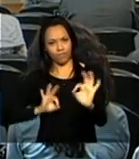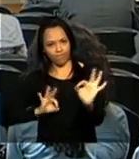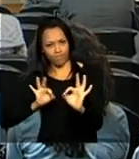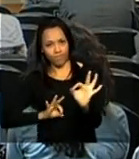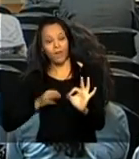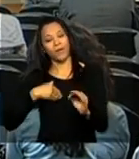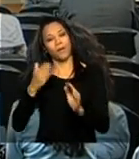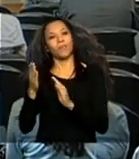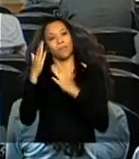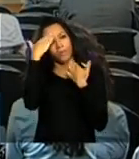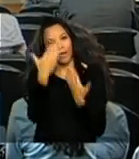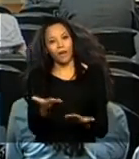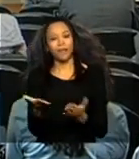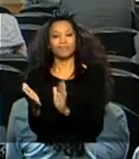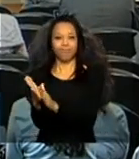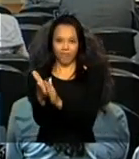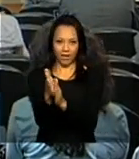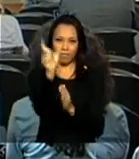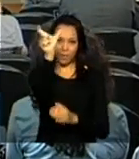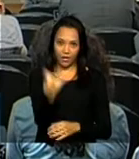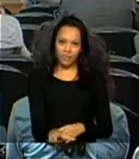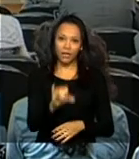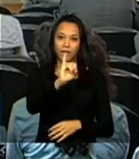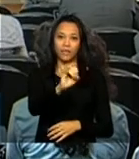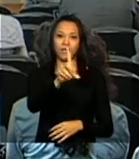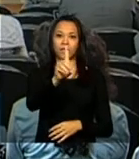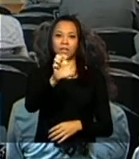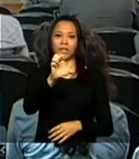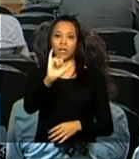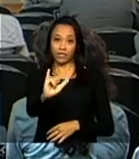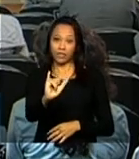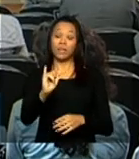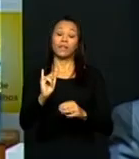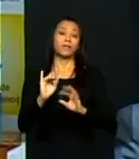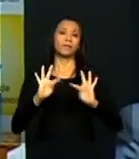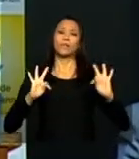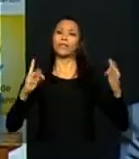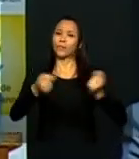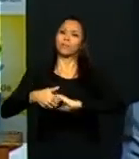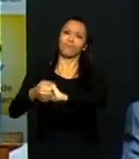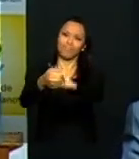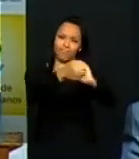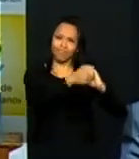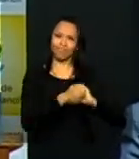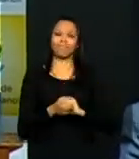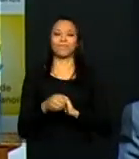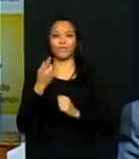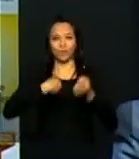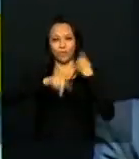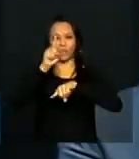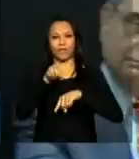obrigado, parabéns à ministra Dely, parabéns a todos e espero que tenhamos bastante sucesso com esse portal.